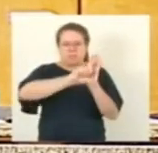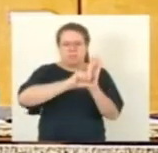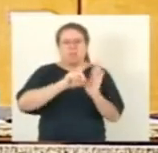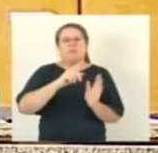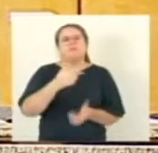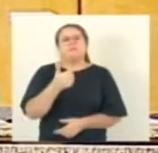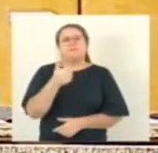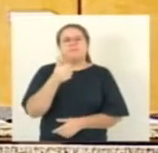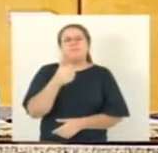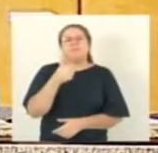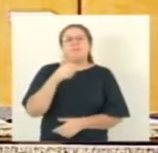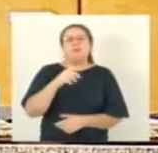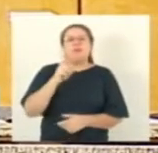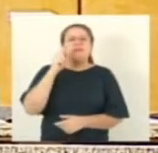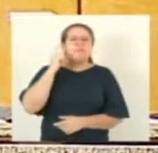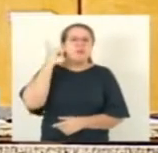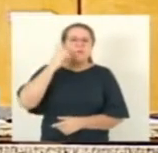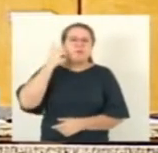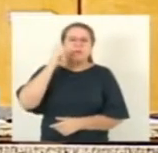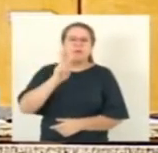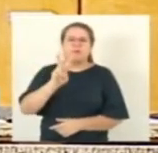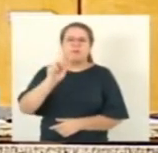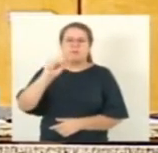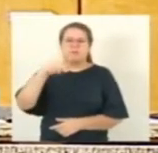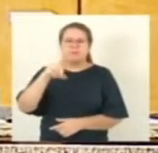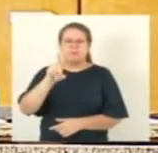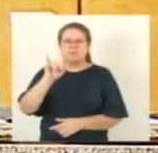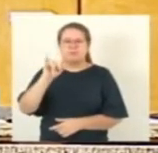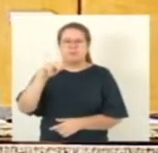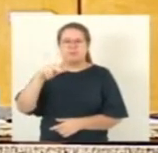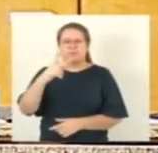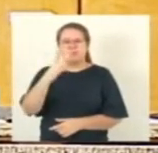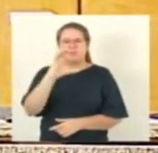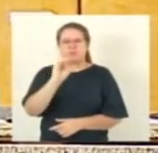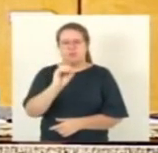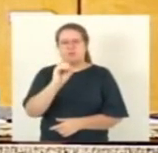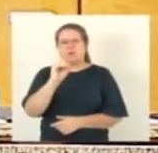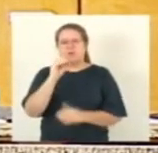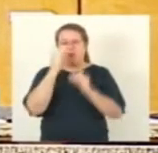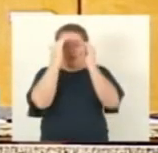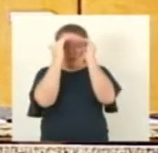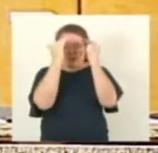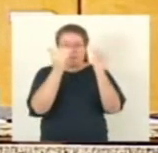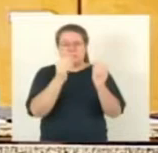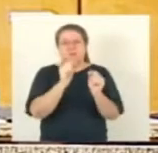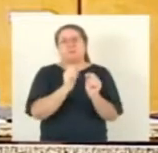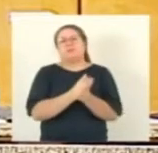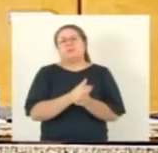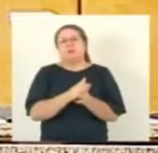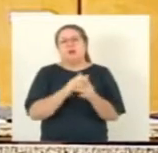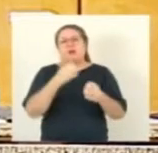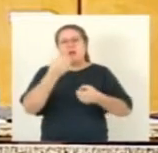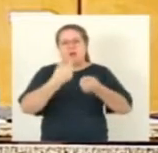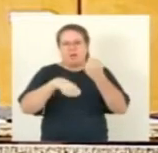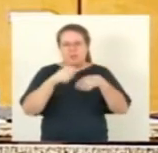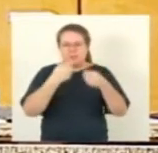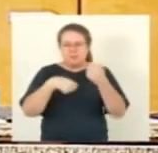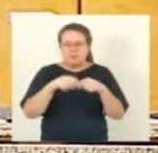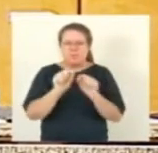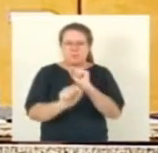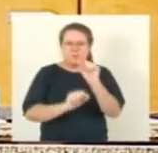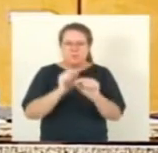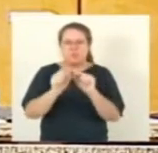do deputado Vandinho Leite, que determina a responsabilidade administrativa e o dever de indenizar